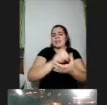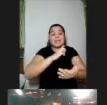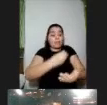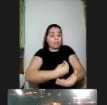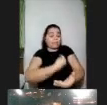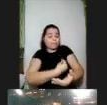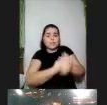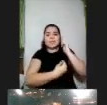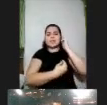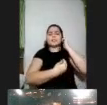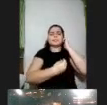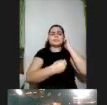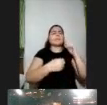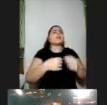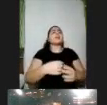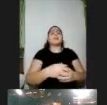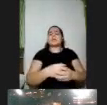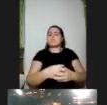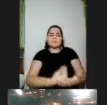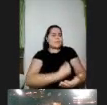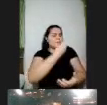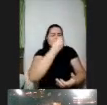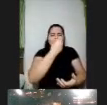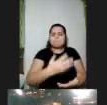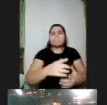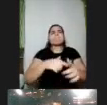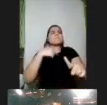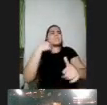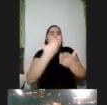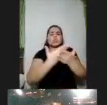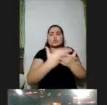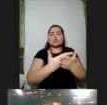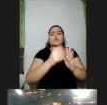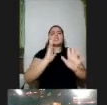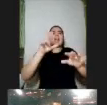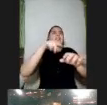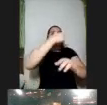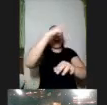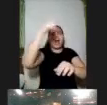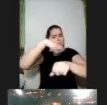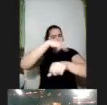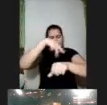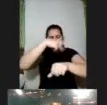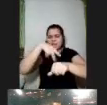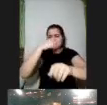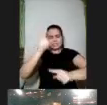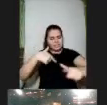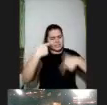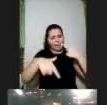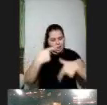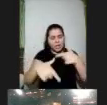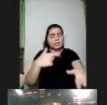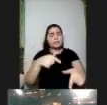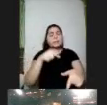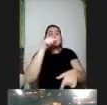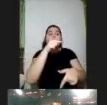super independência autonomia já nos cruzamos em outros países em projetos em mundo afora e o Rodrigo foi convidado